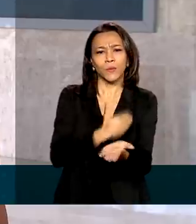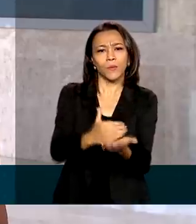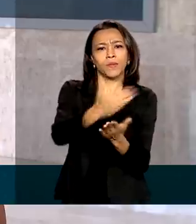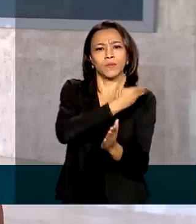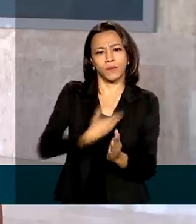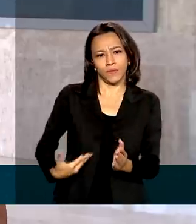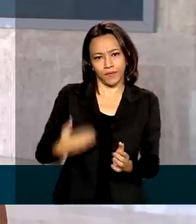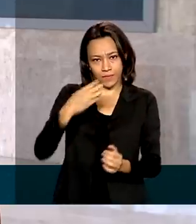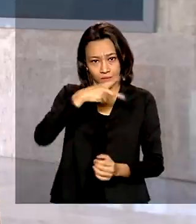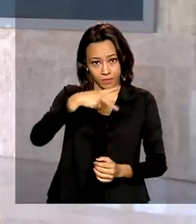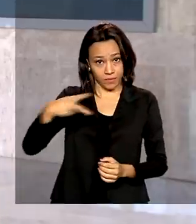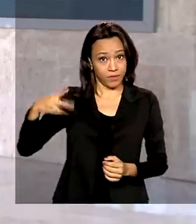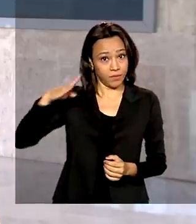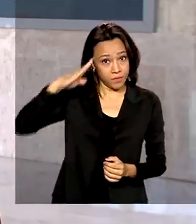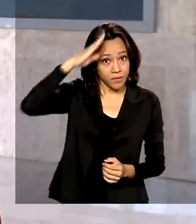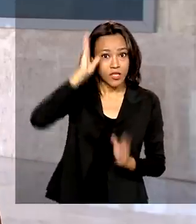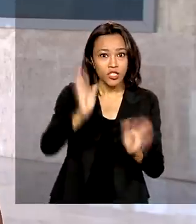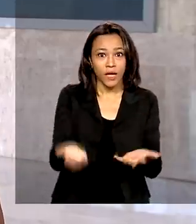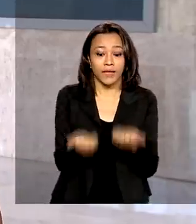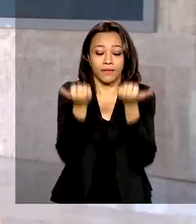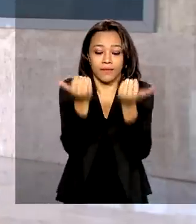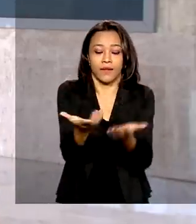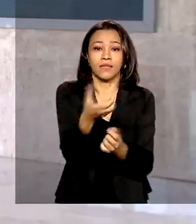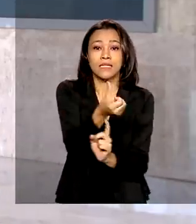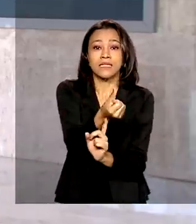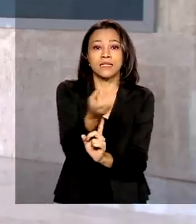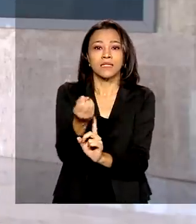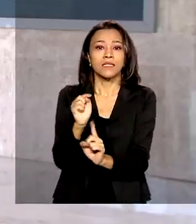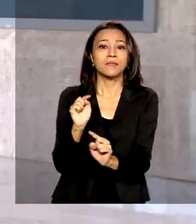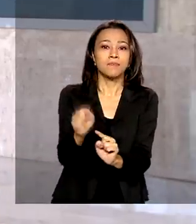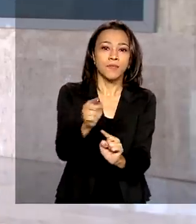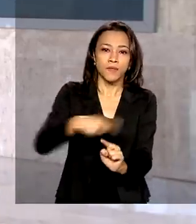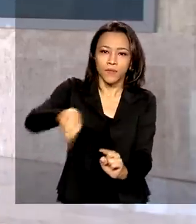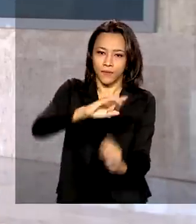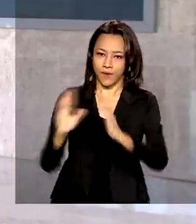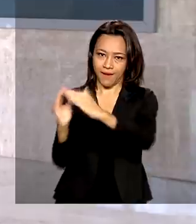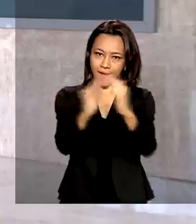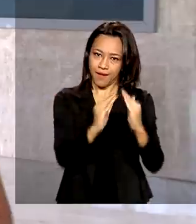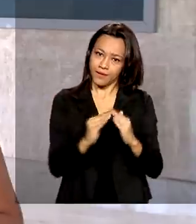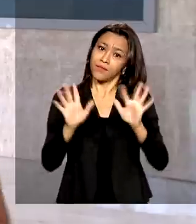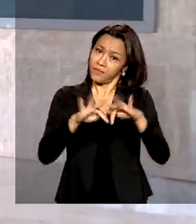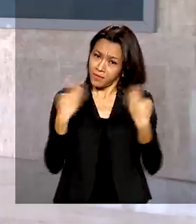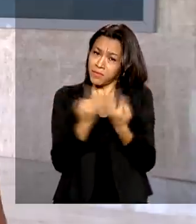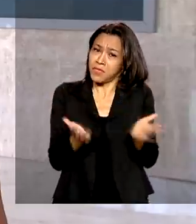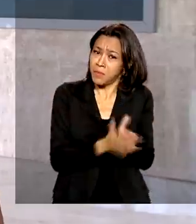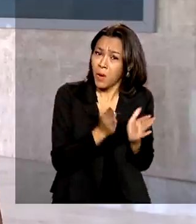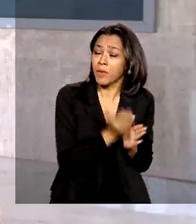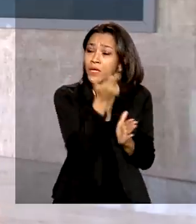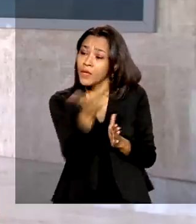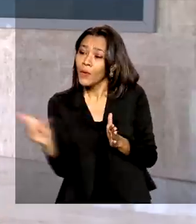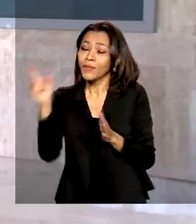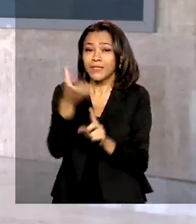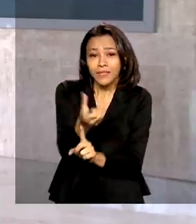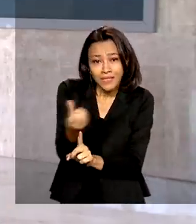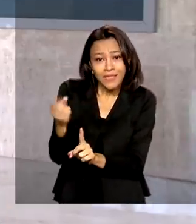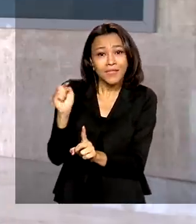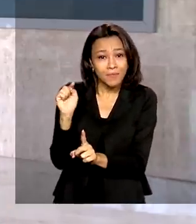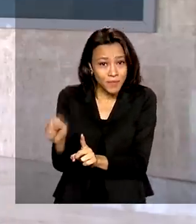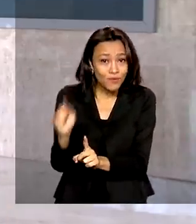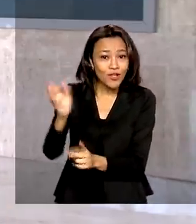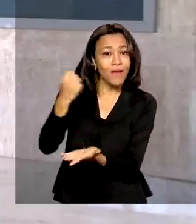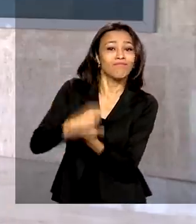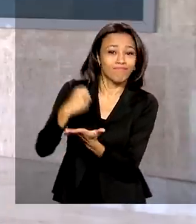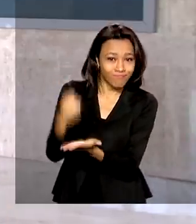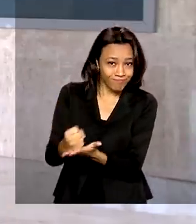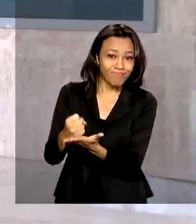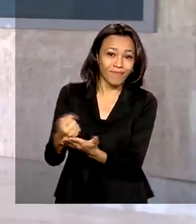Bolsonaro já foram entregues 600 mil moradias a famílias de baixa renda. E outras 600 mil já estão contratadas, viu?